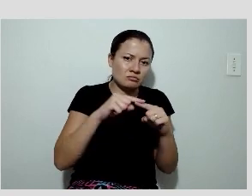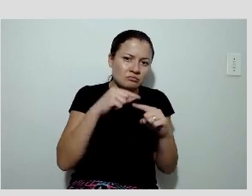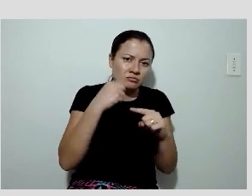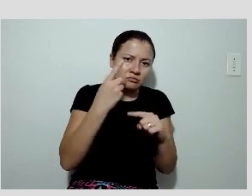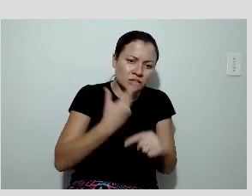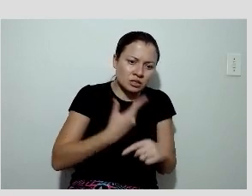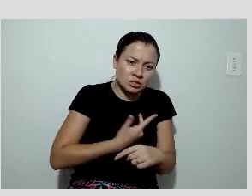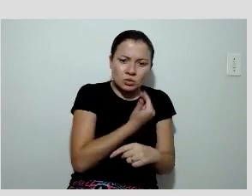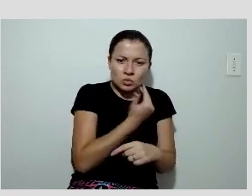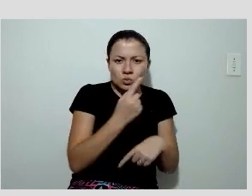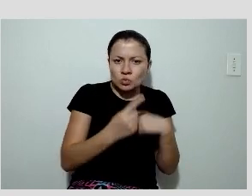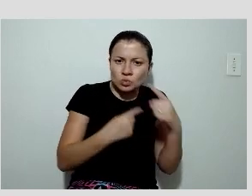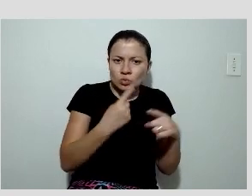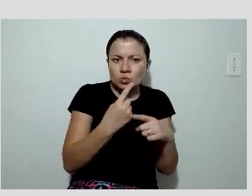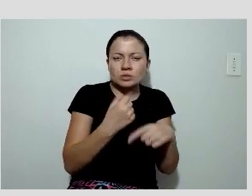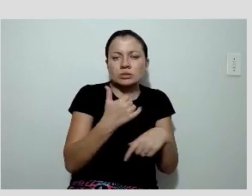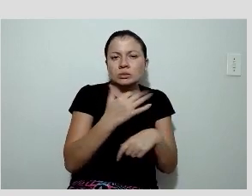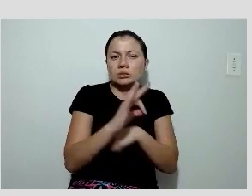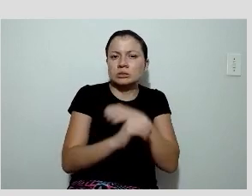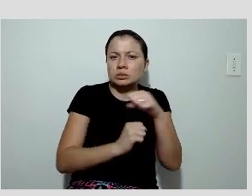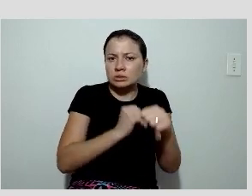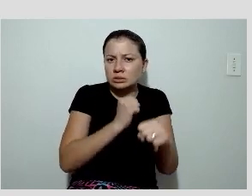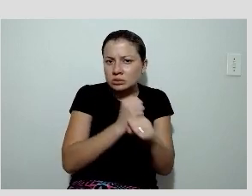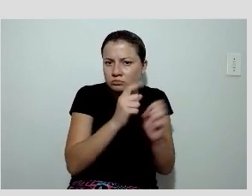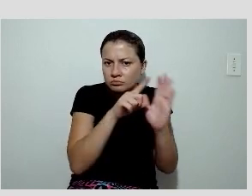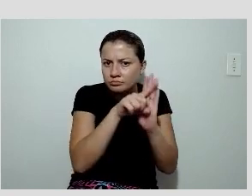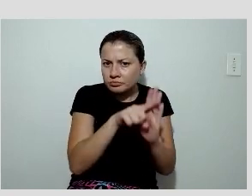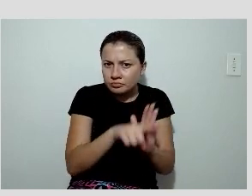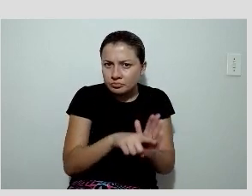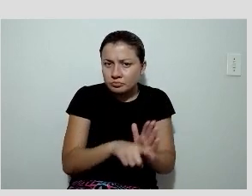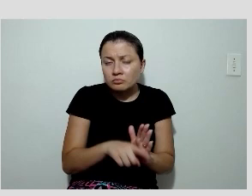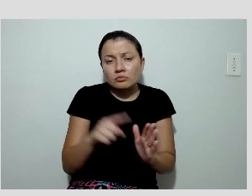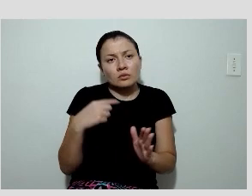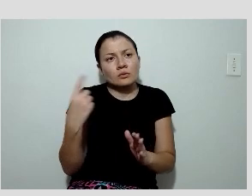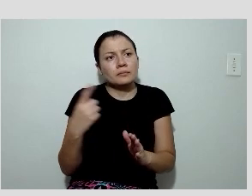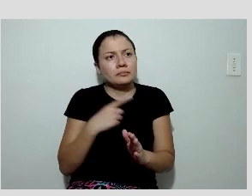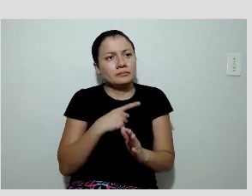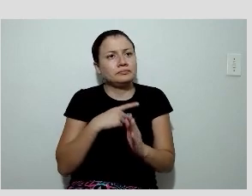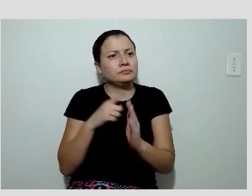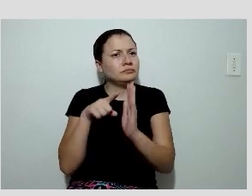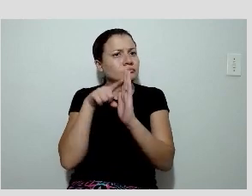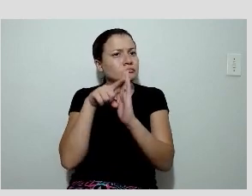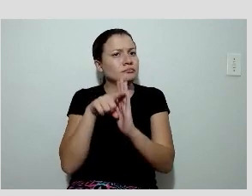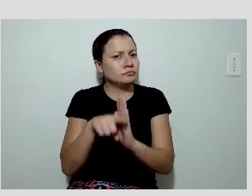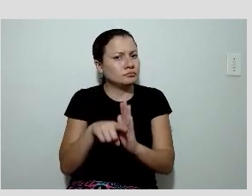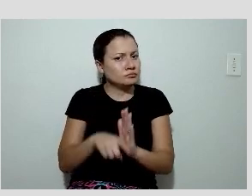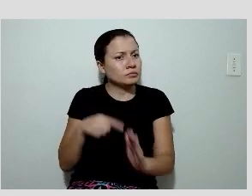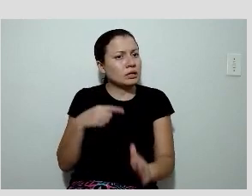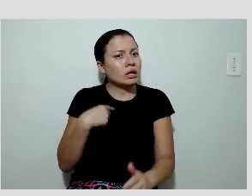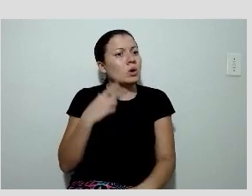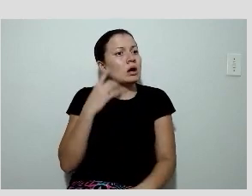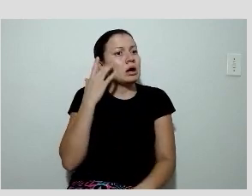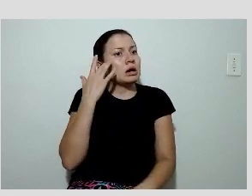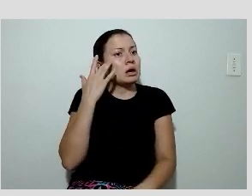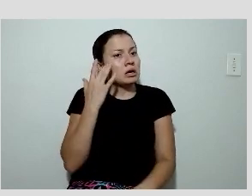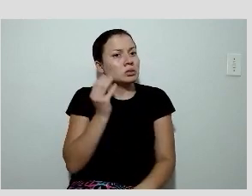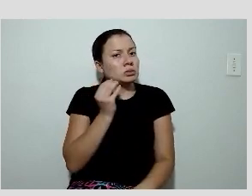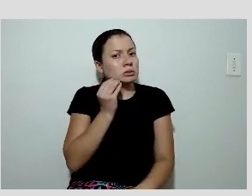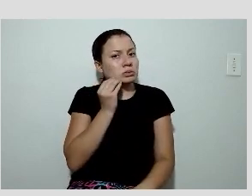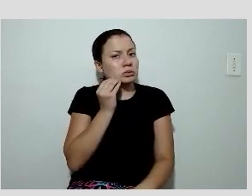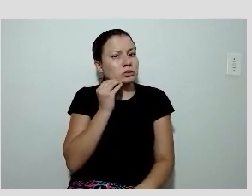na prática clínica nós fazemos a avaliação funcional. Eu acho que poderia ser feito um teste cardipulmonar,